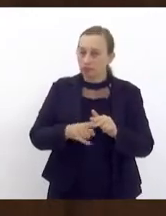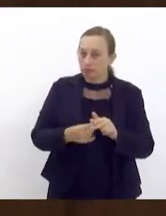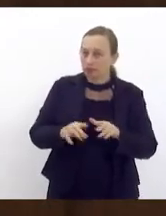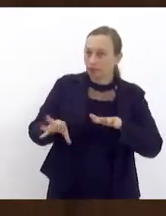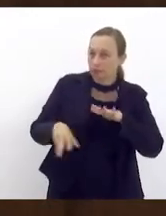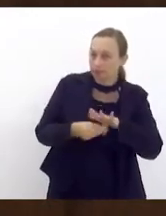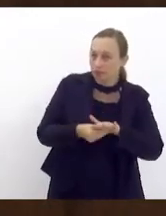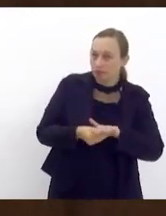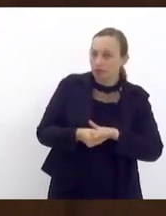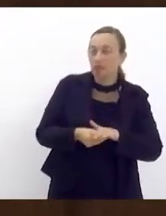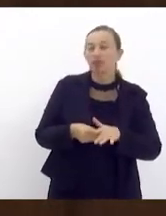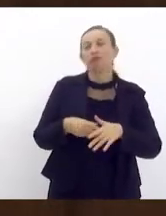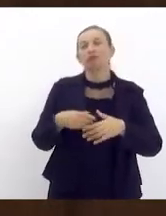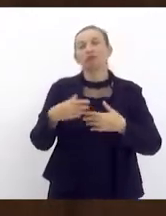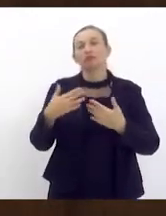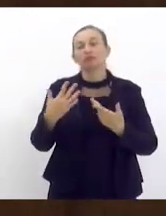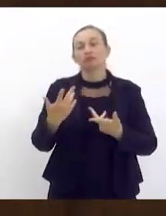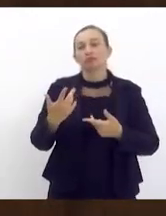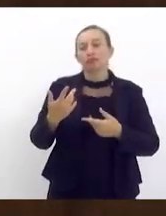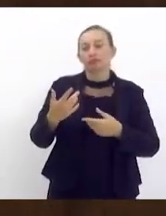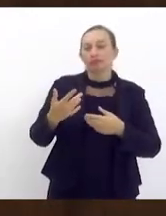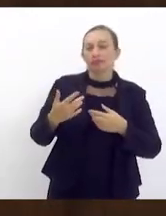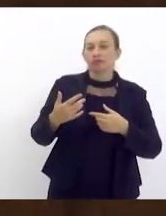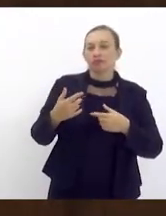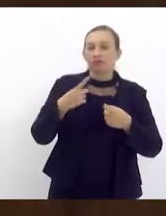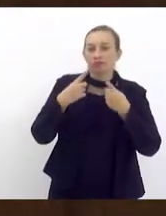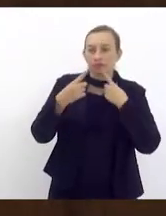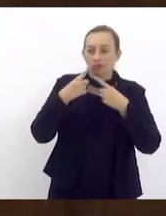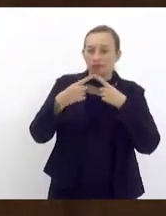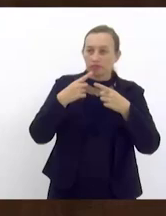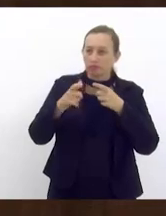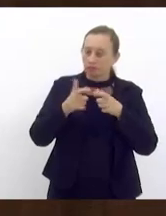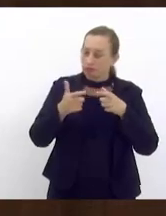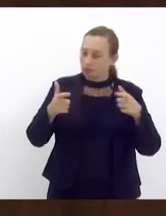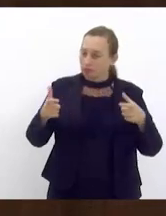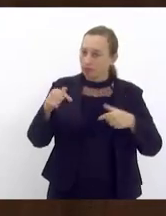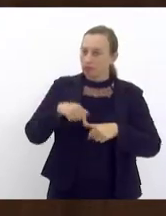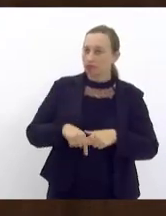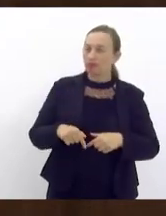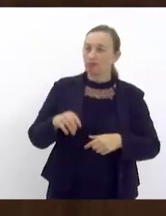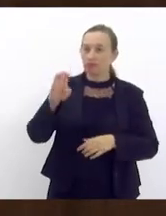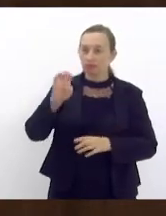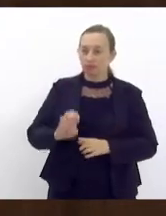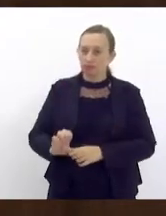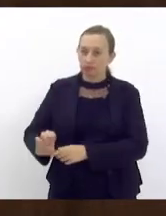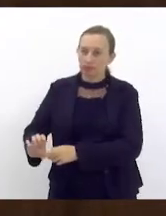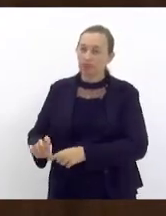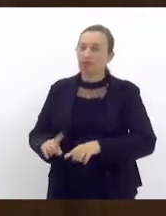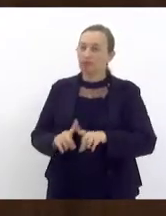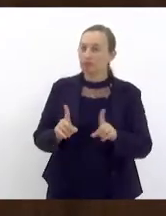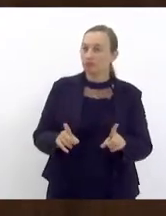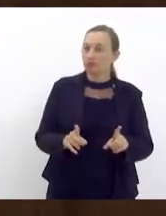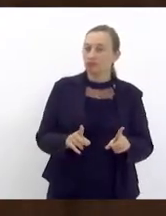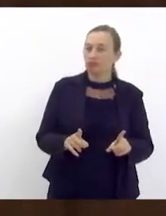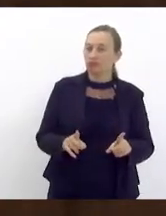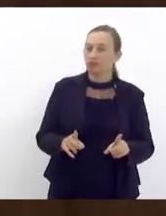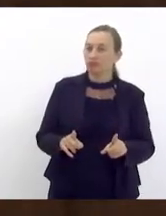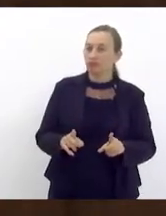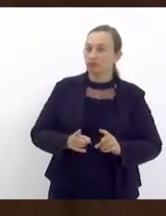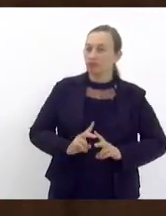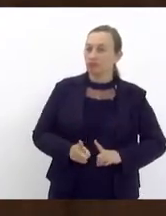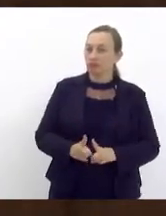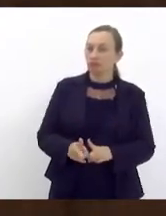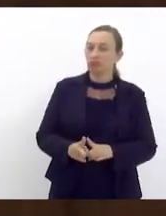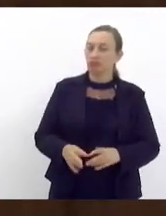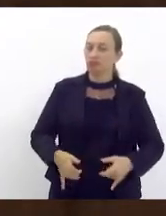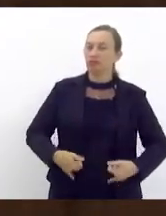confesso que foi polêmico aqui a discussão acalorada na bancada de esquerda mas prevaleceu uma coisa da qual eu muito